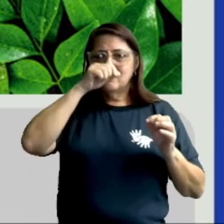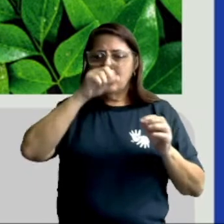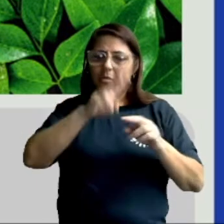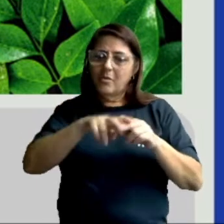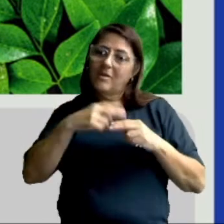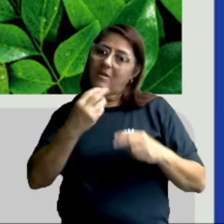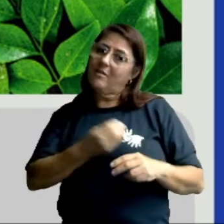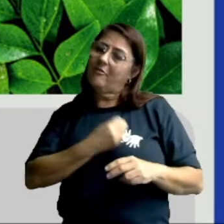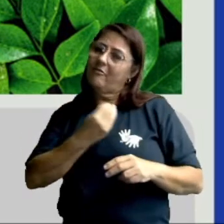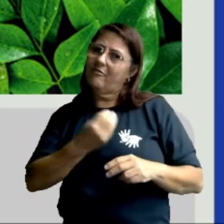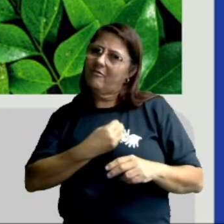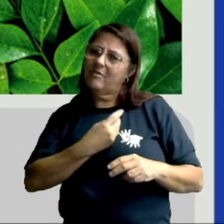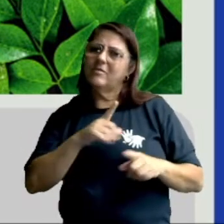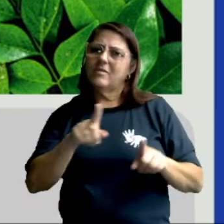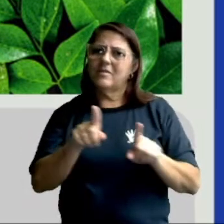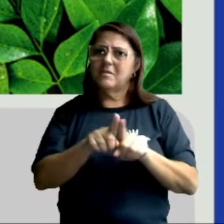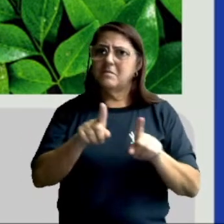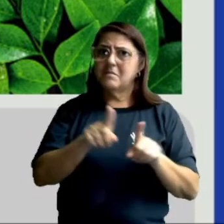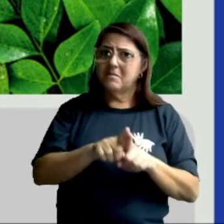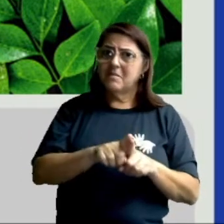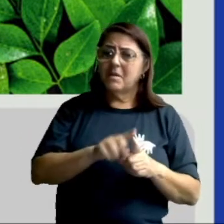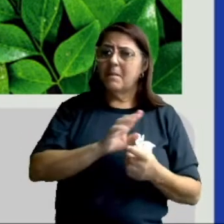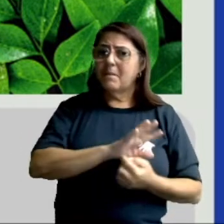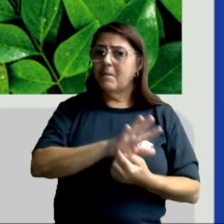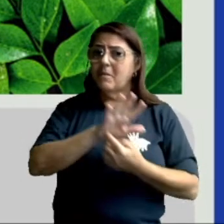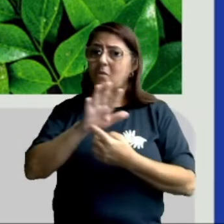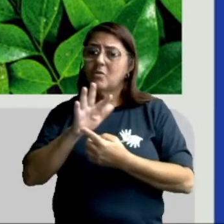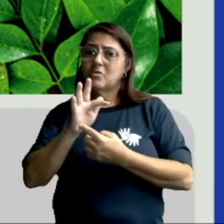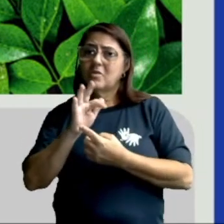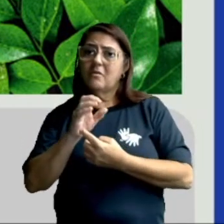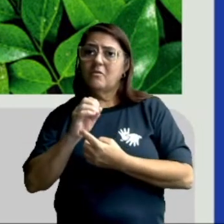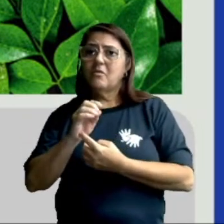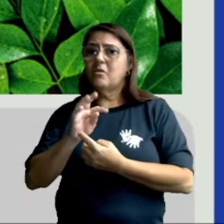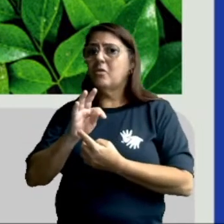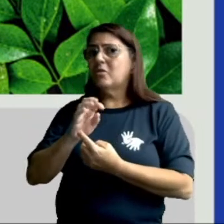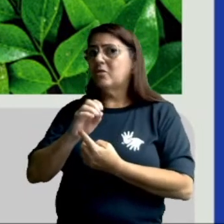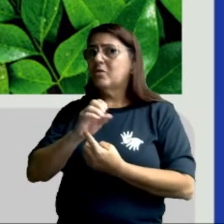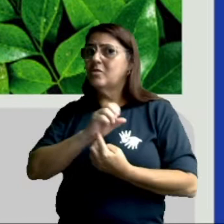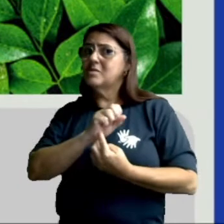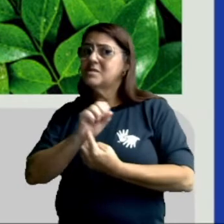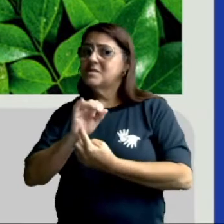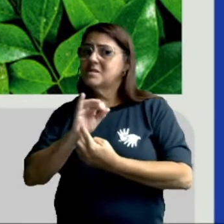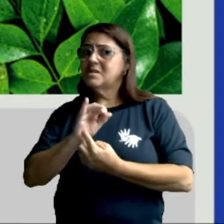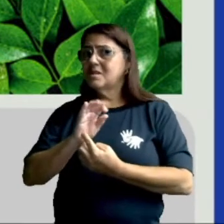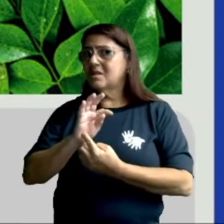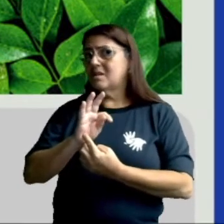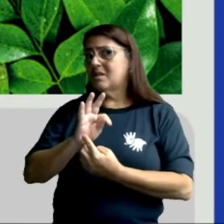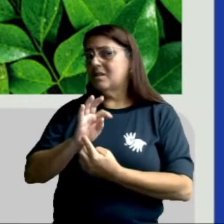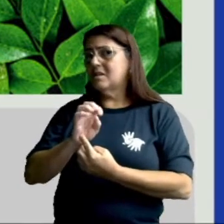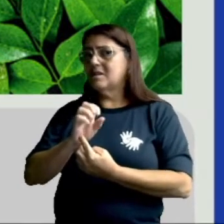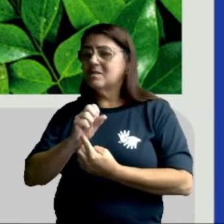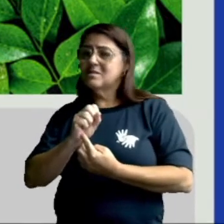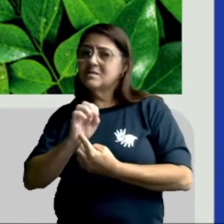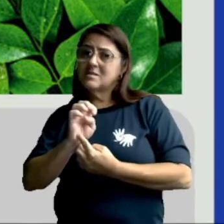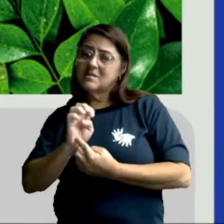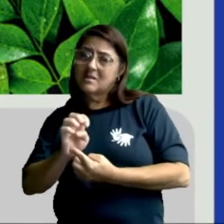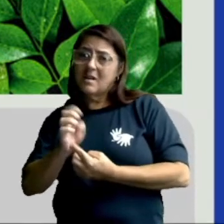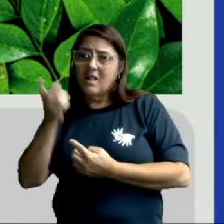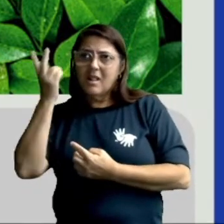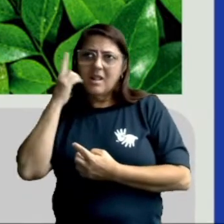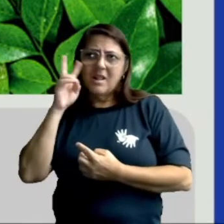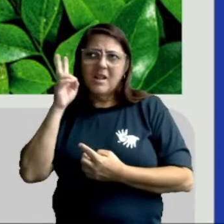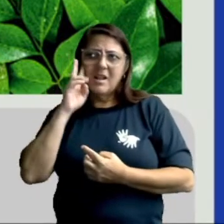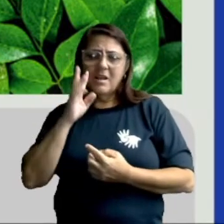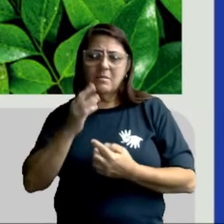vivos. E realizam também o processo da fotossíntese. Aquele processo que a tia Manu falou logo no início, né?